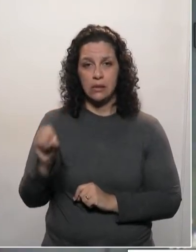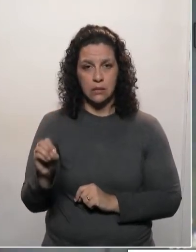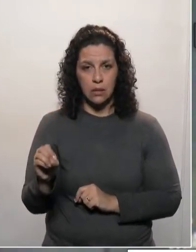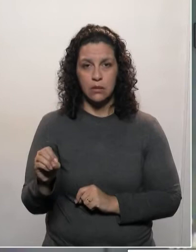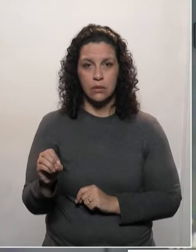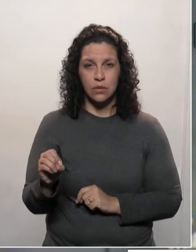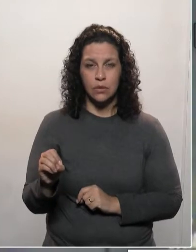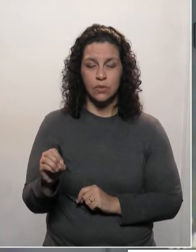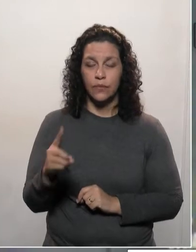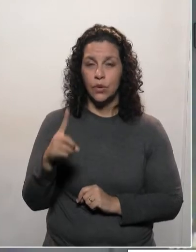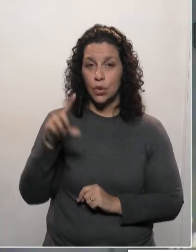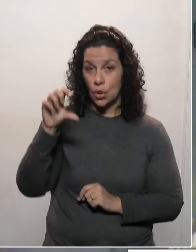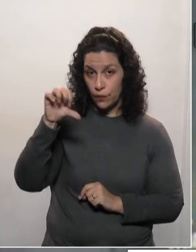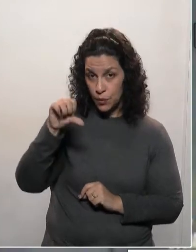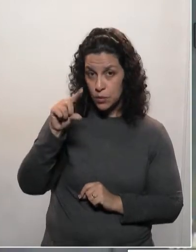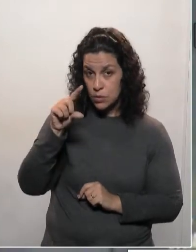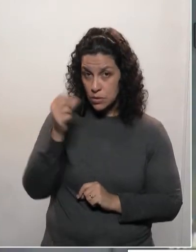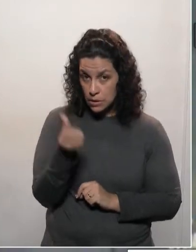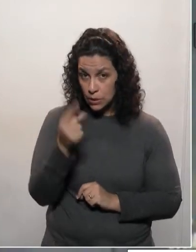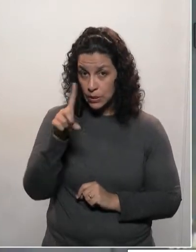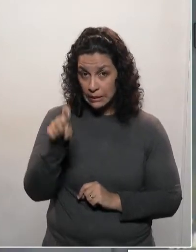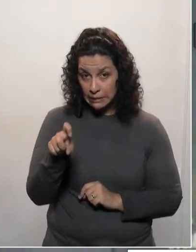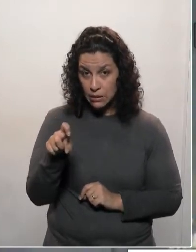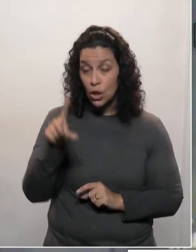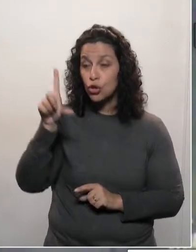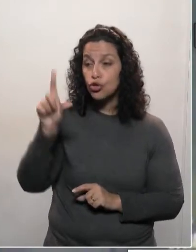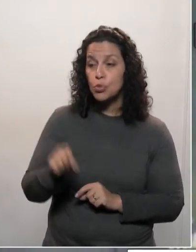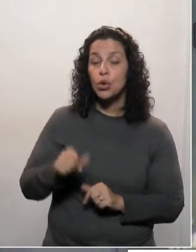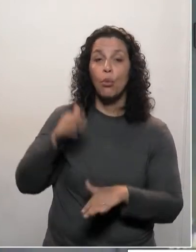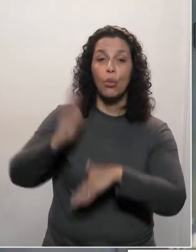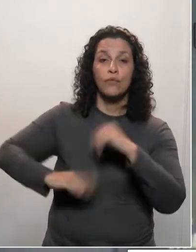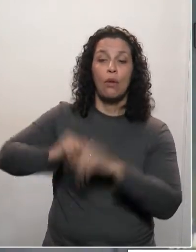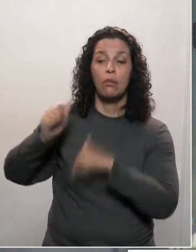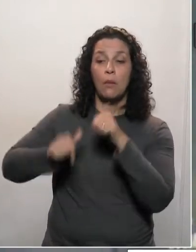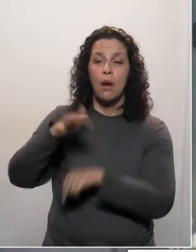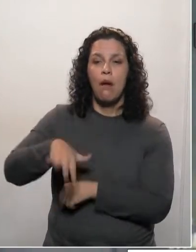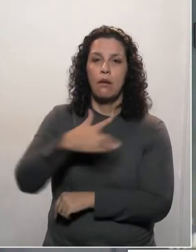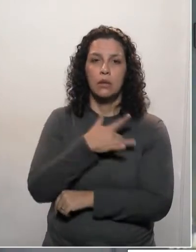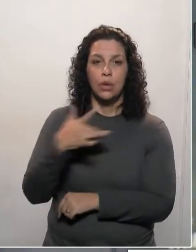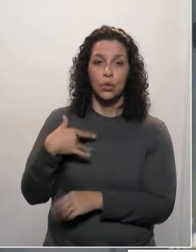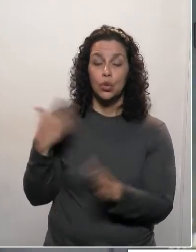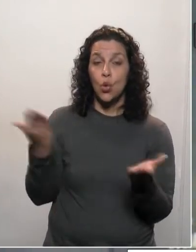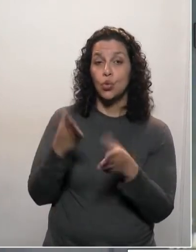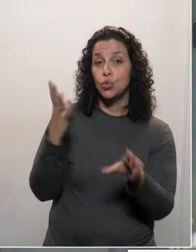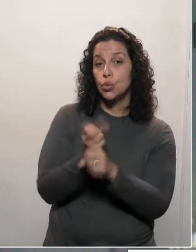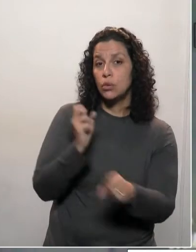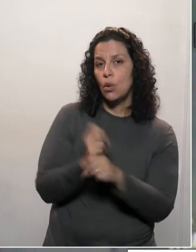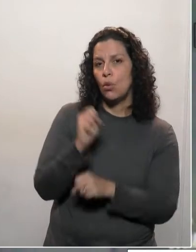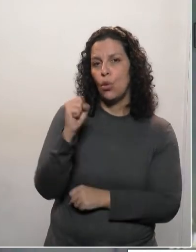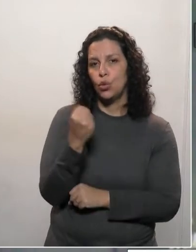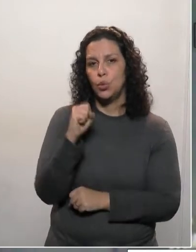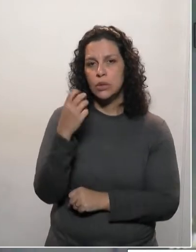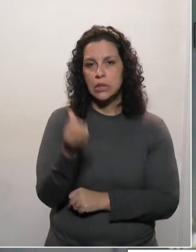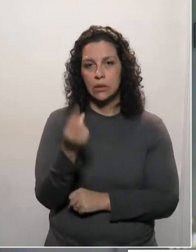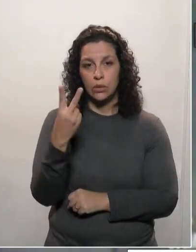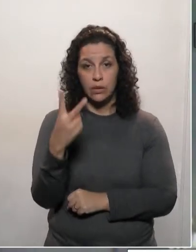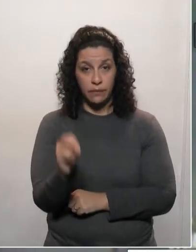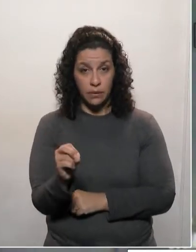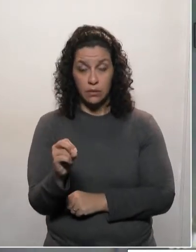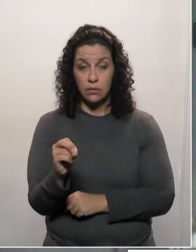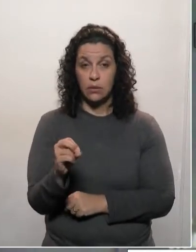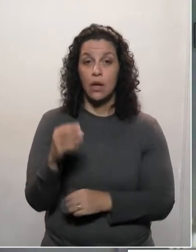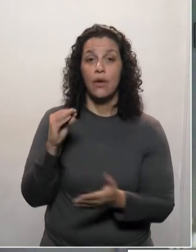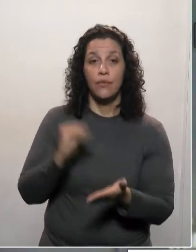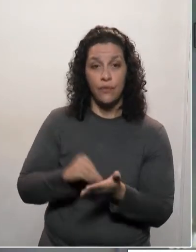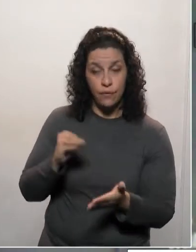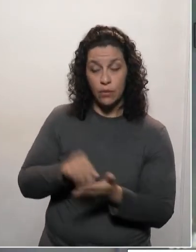.615, para ser mais preciso, de funcionários da saúde em 2016, para hoje cerca de 8.620, sem que tenhamos, inclusive,